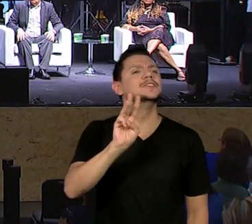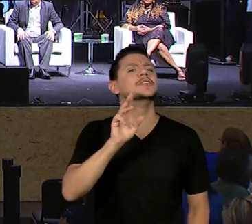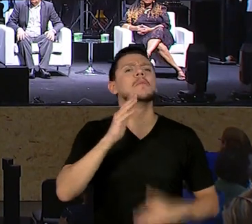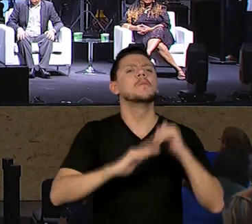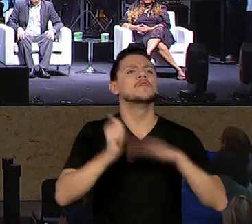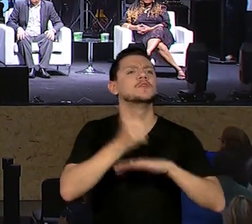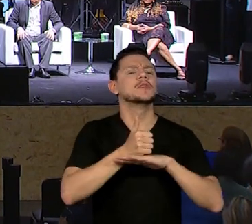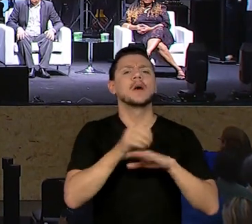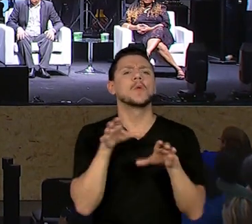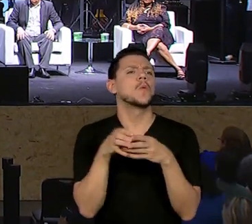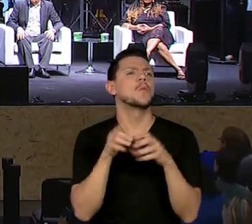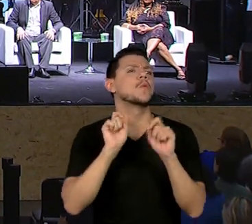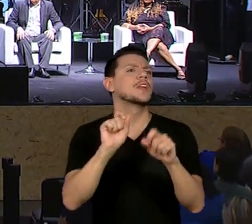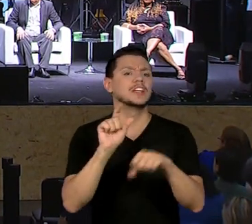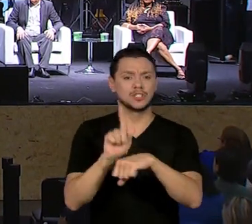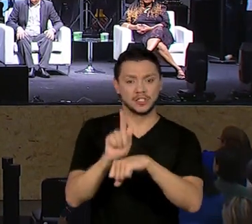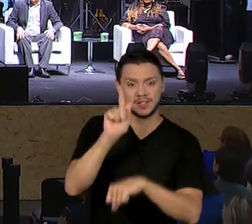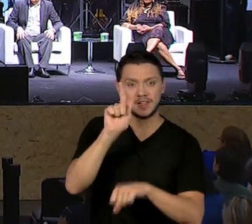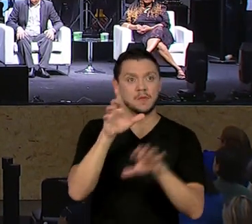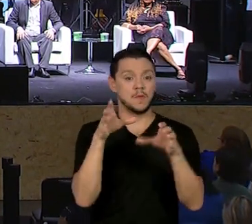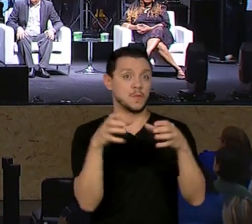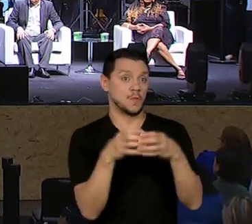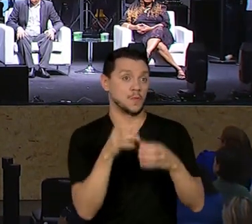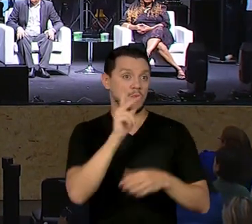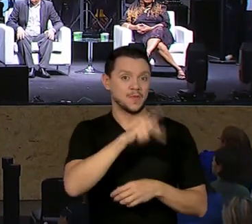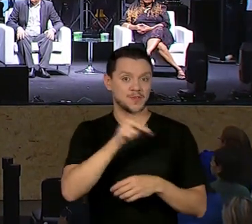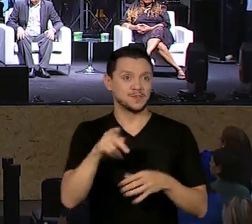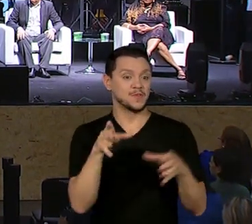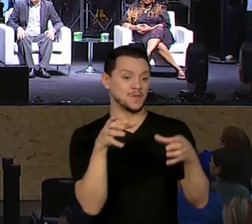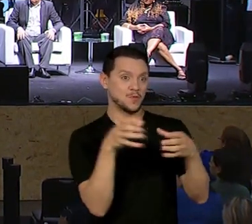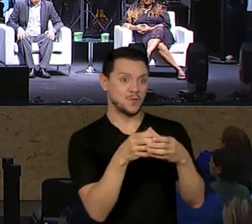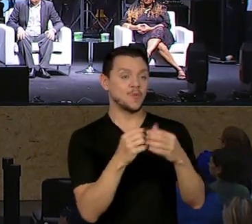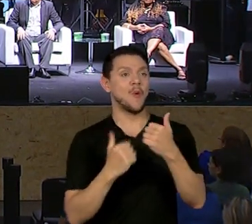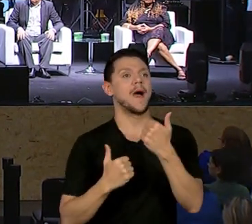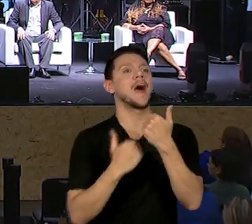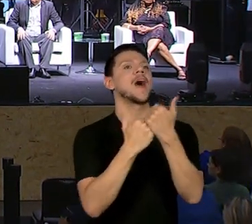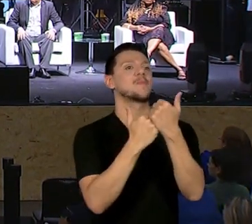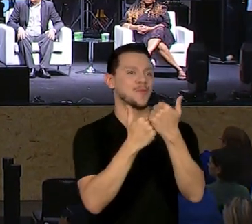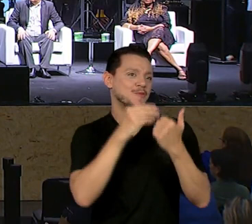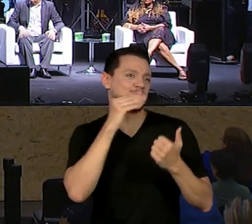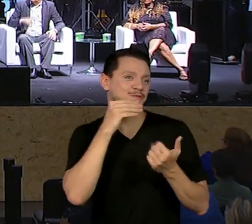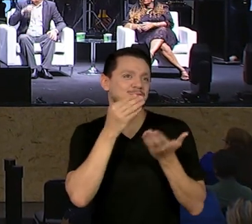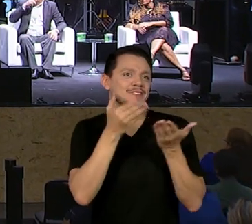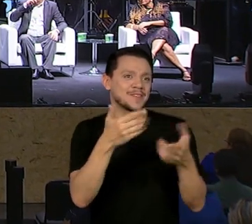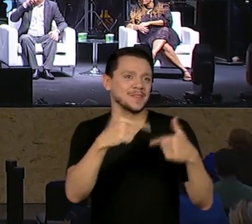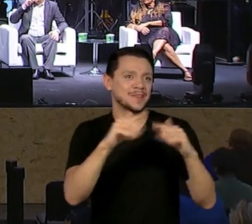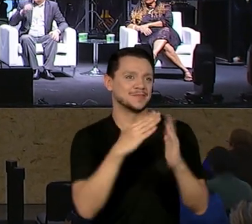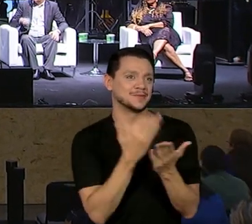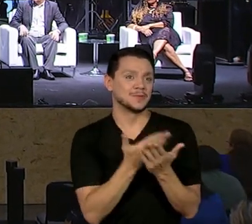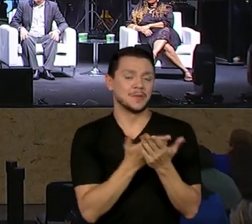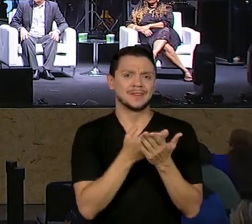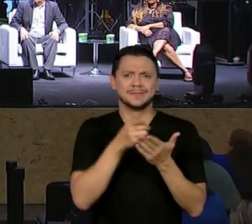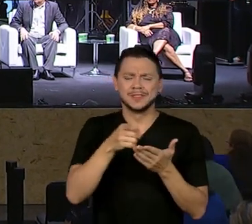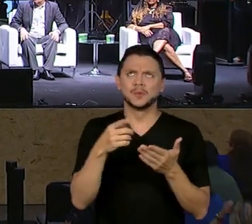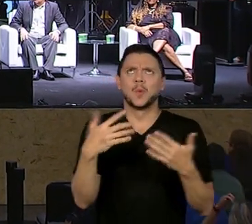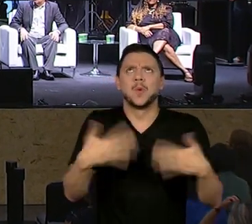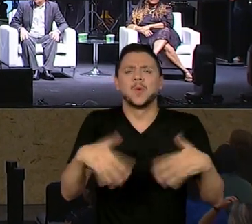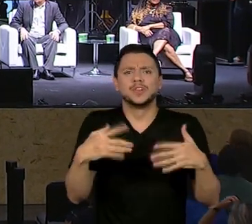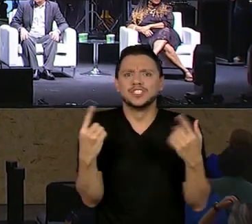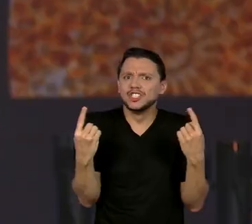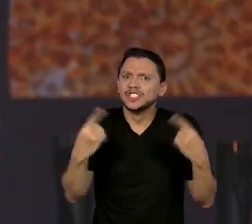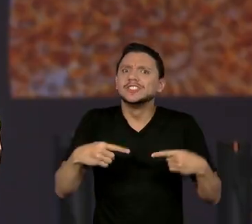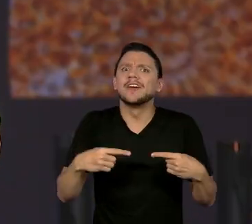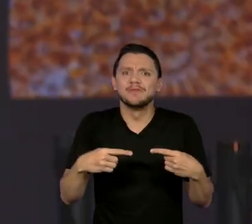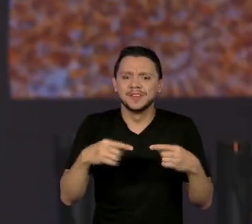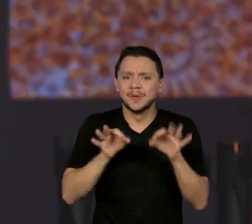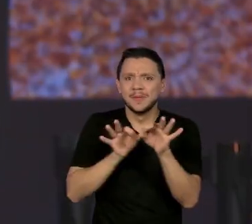equipe da gestão, da equipe docente e da equipe de apoio. Esse foi o maior desafio nosso aqui, de preparar